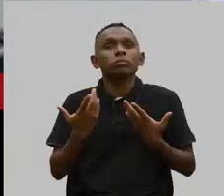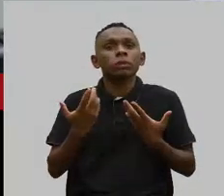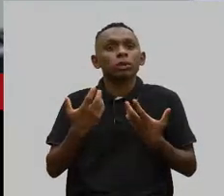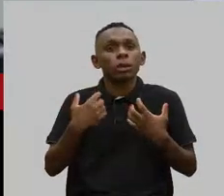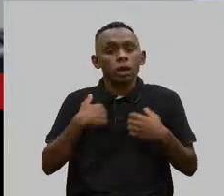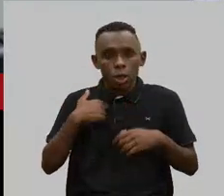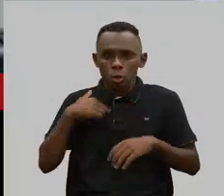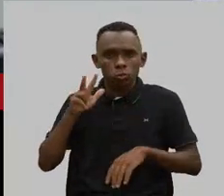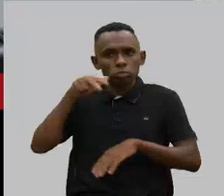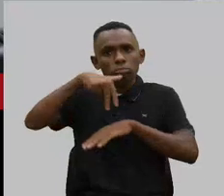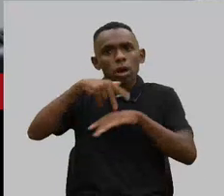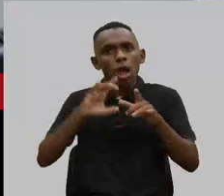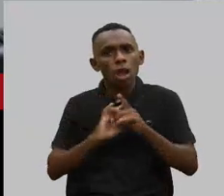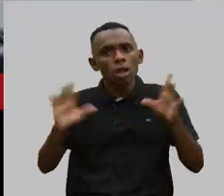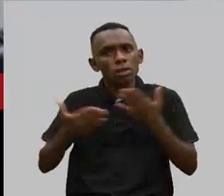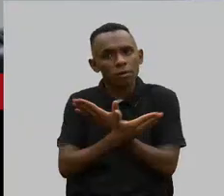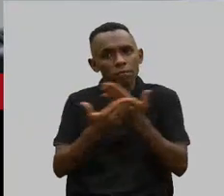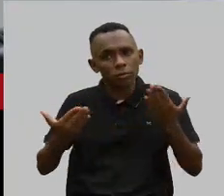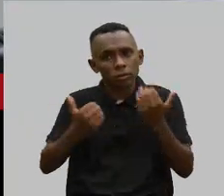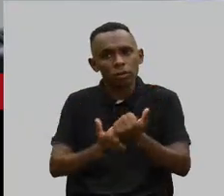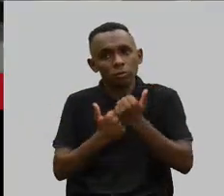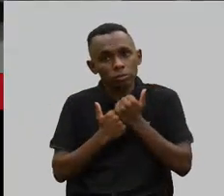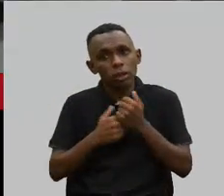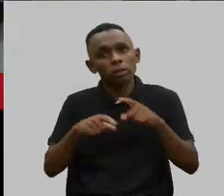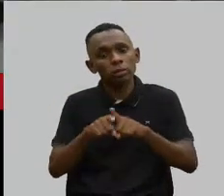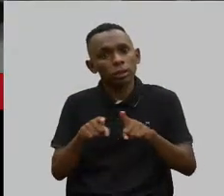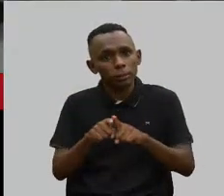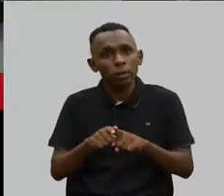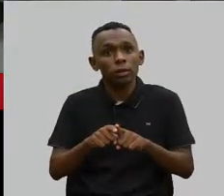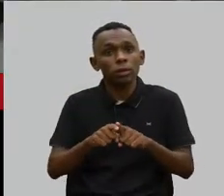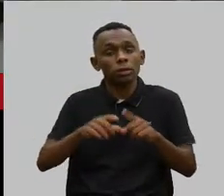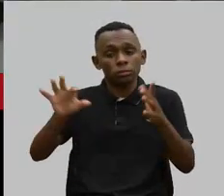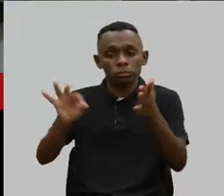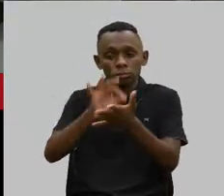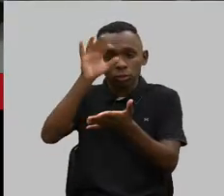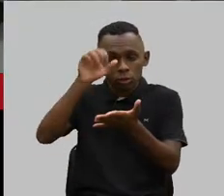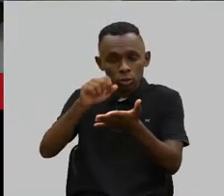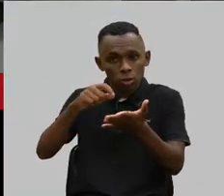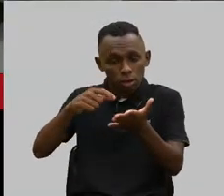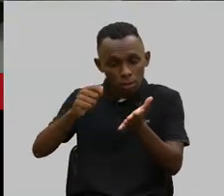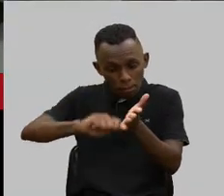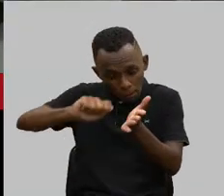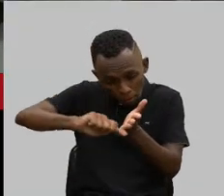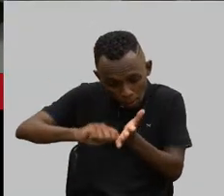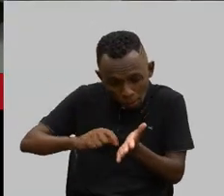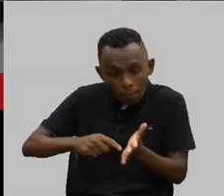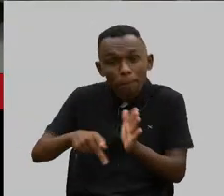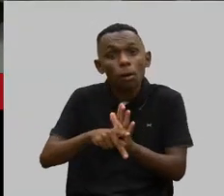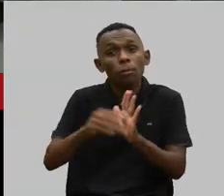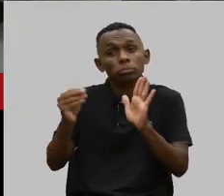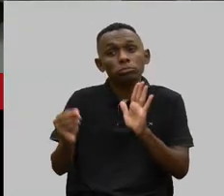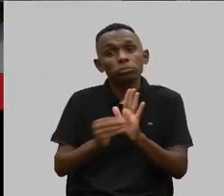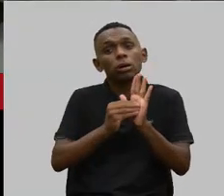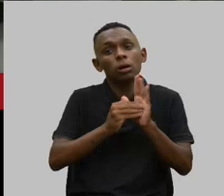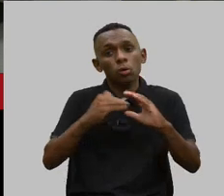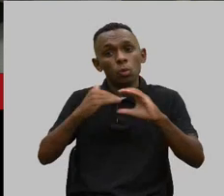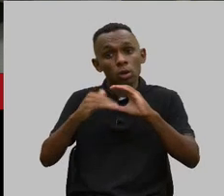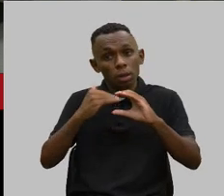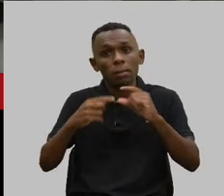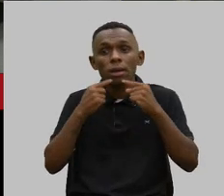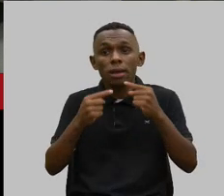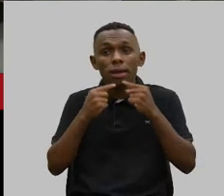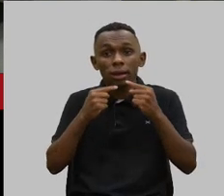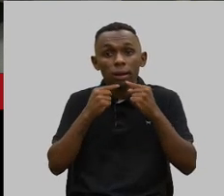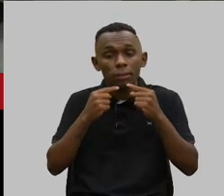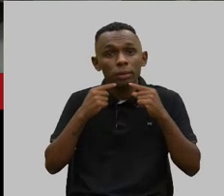colocar à disposição para todos vocês. Anotem esse e-mail, reclamem, e também coloquem como cópia